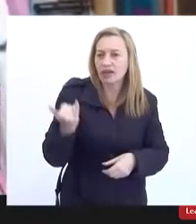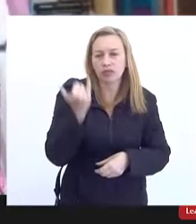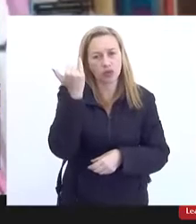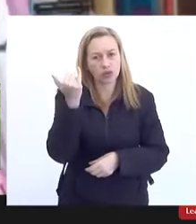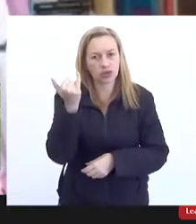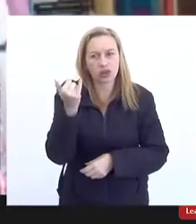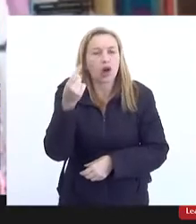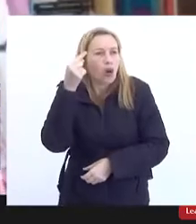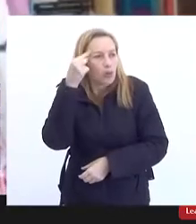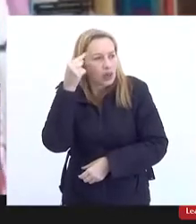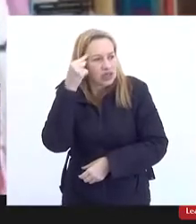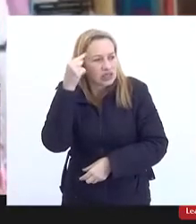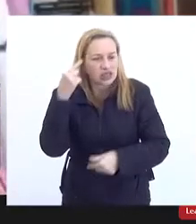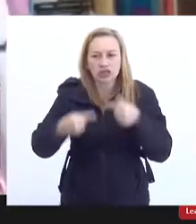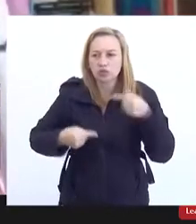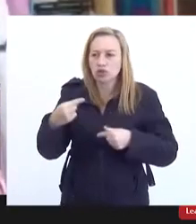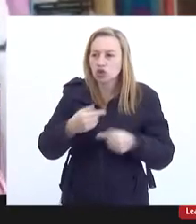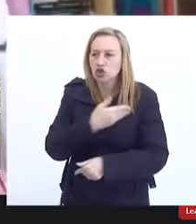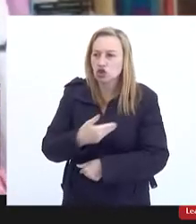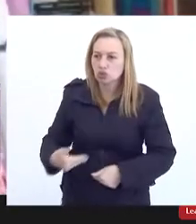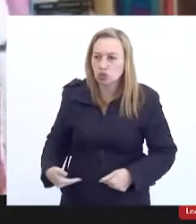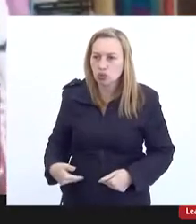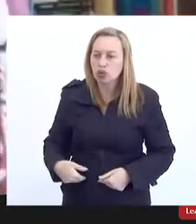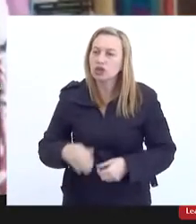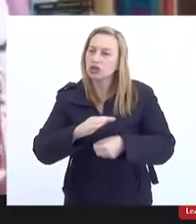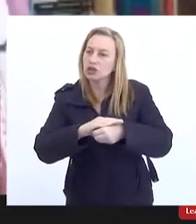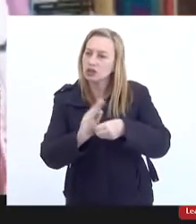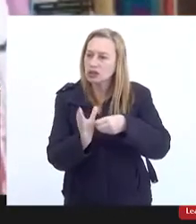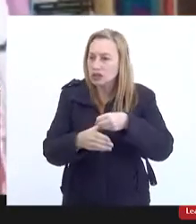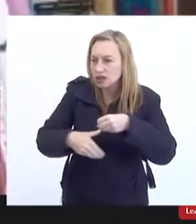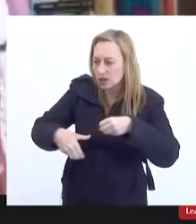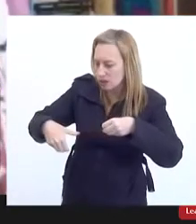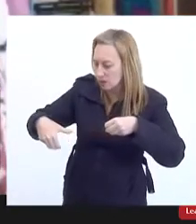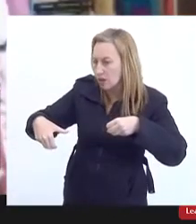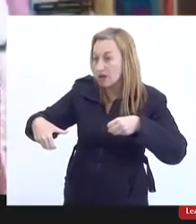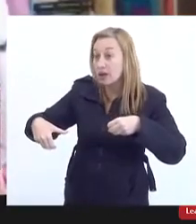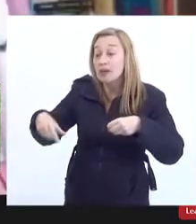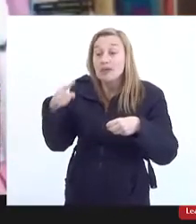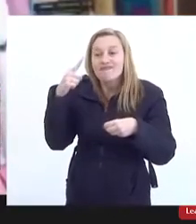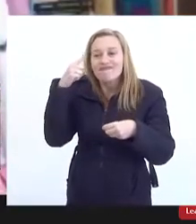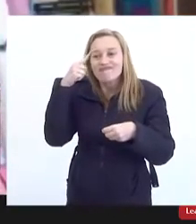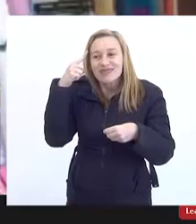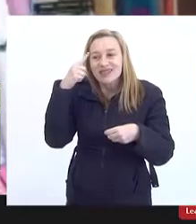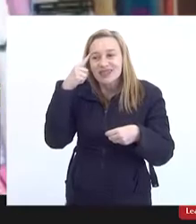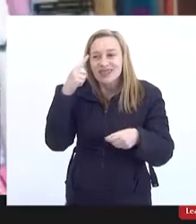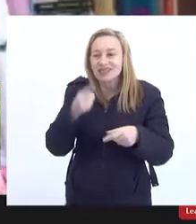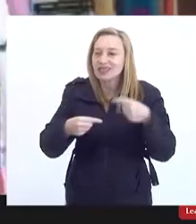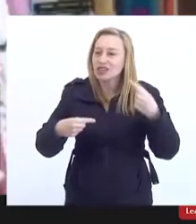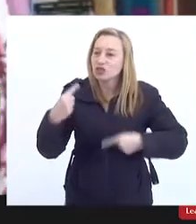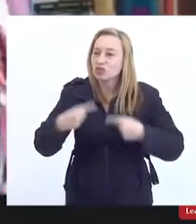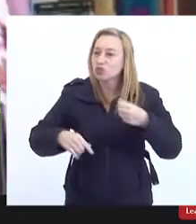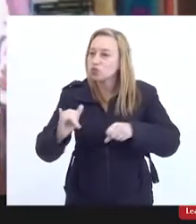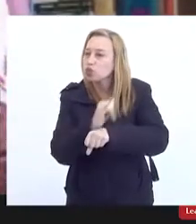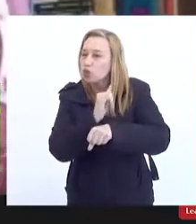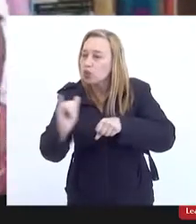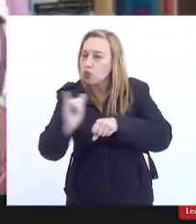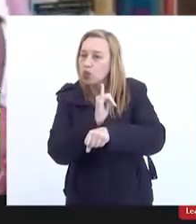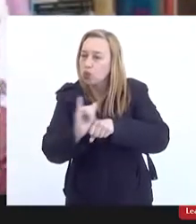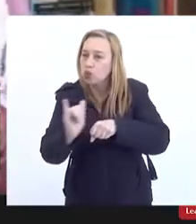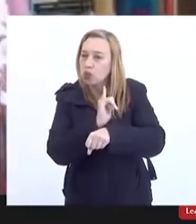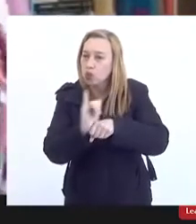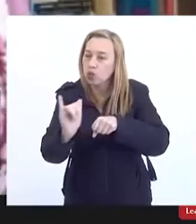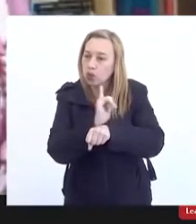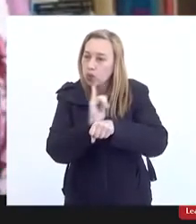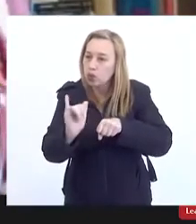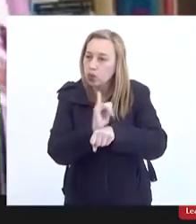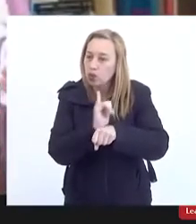que ao pensar as políticas públicas de saneamento, que a gente pense essas políticas em articulação com o plano de bacia